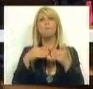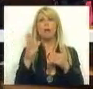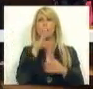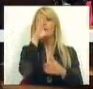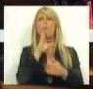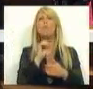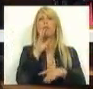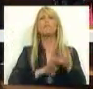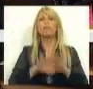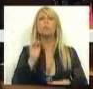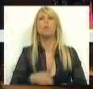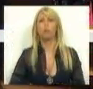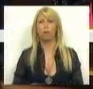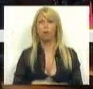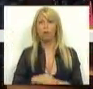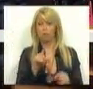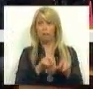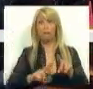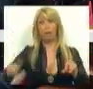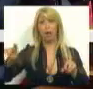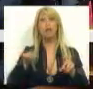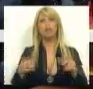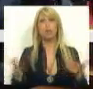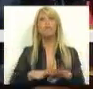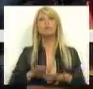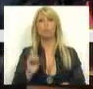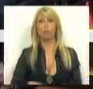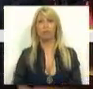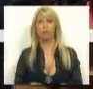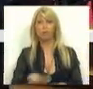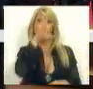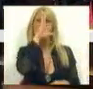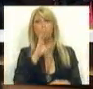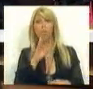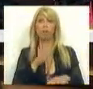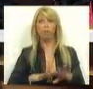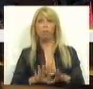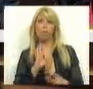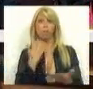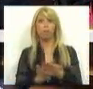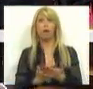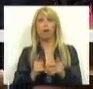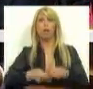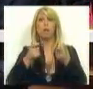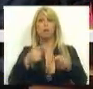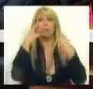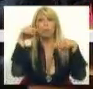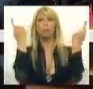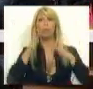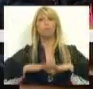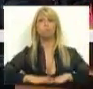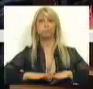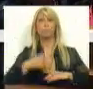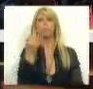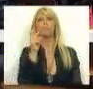Governo nesta nossa região? O que o Governo fez foi parar o investimento público. Parou o investimento na